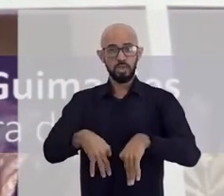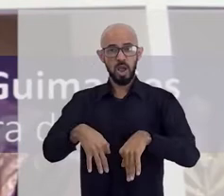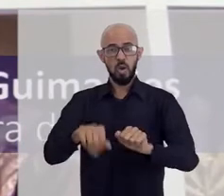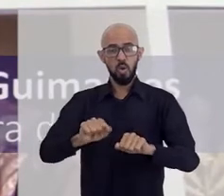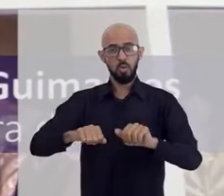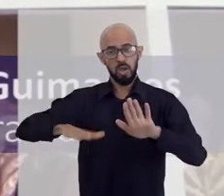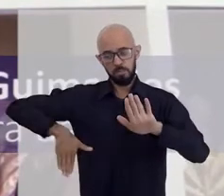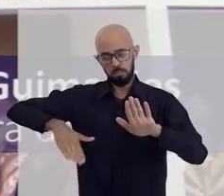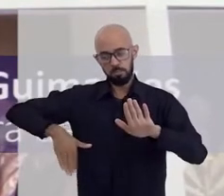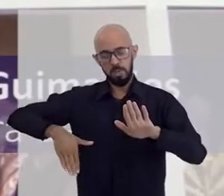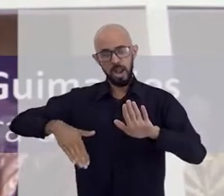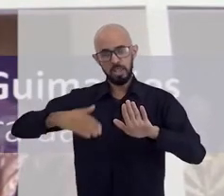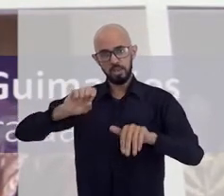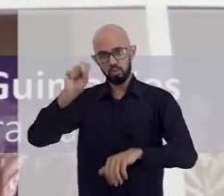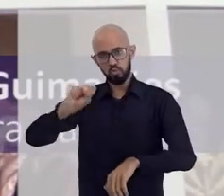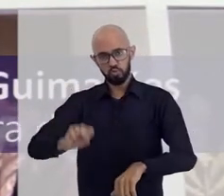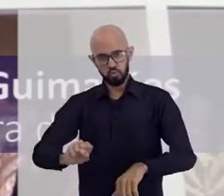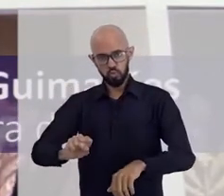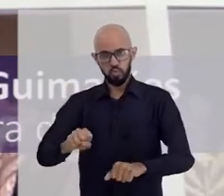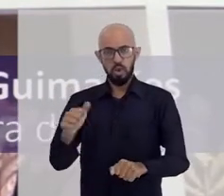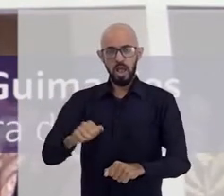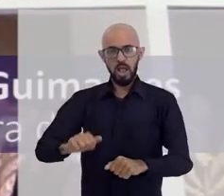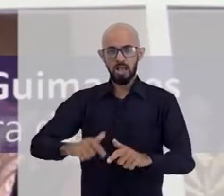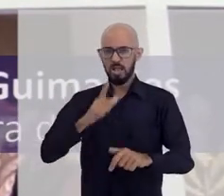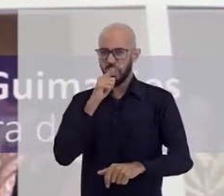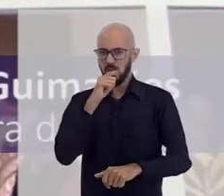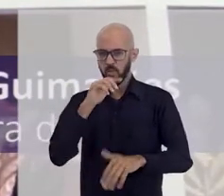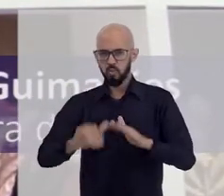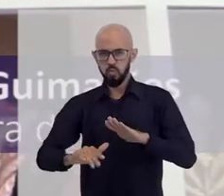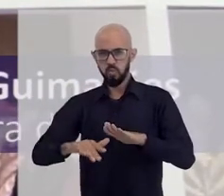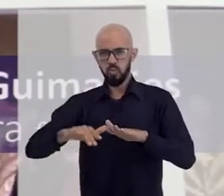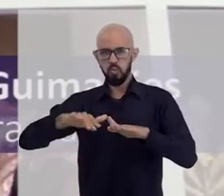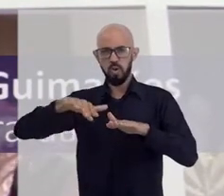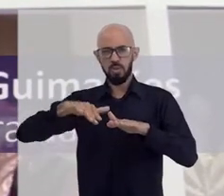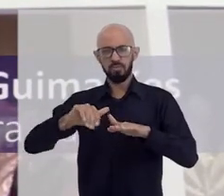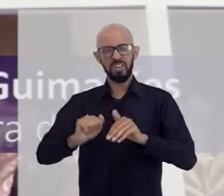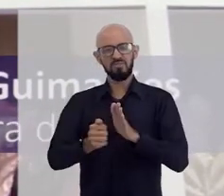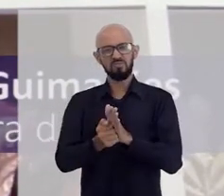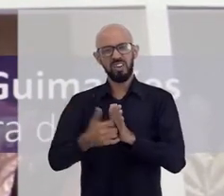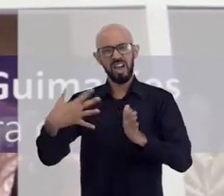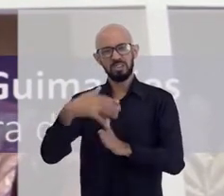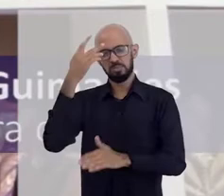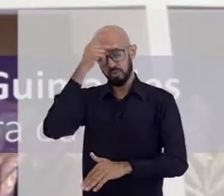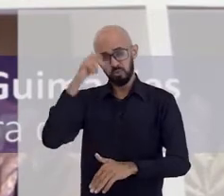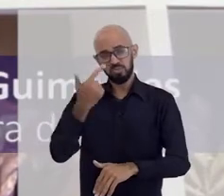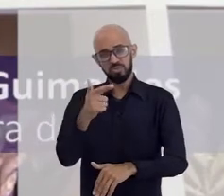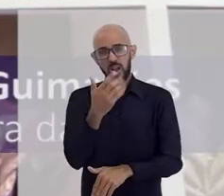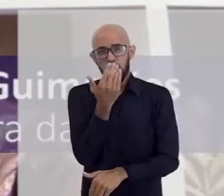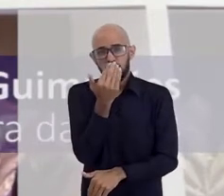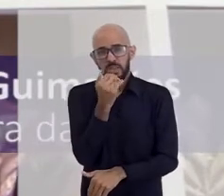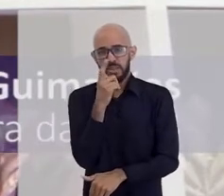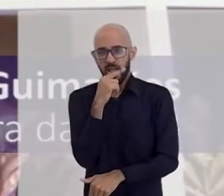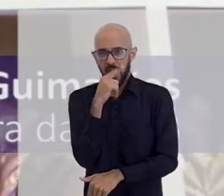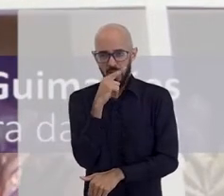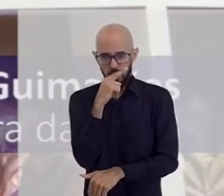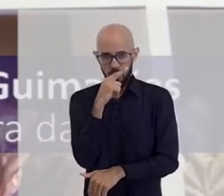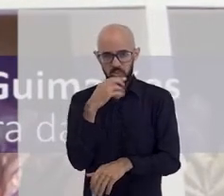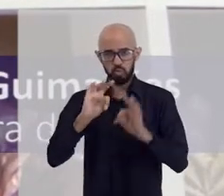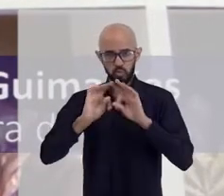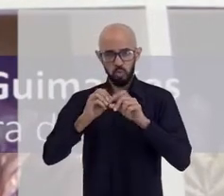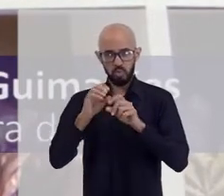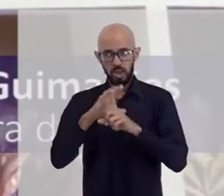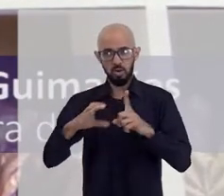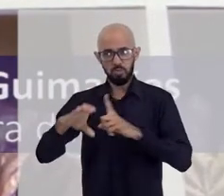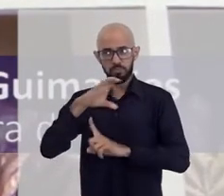litoral sul. As cheias deixaram milhares de pessoas sem água, sem comida e sem um teto para se abrigar. Toda a